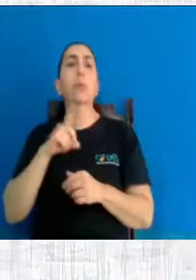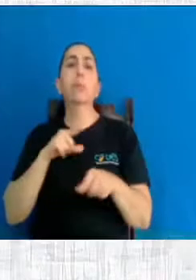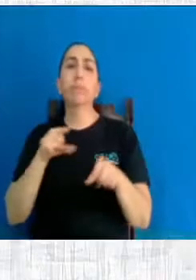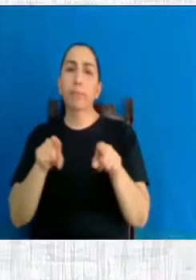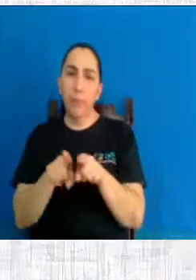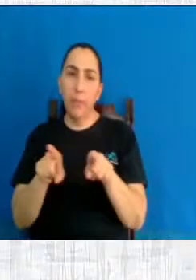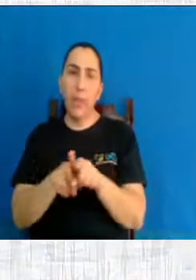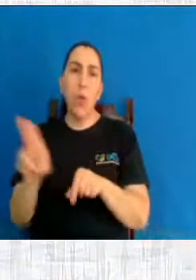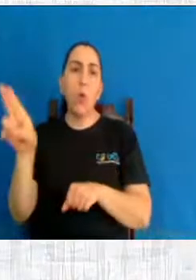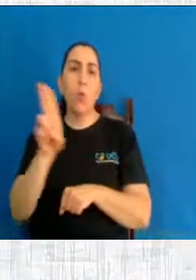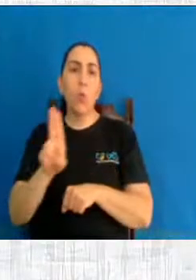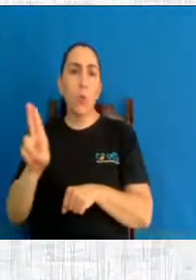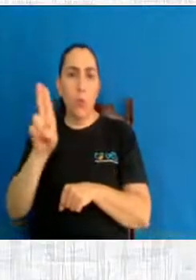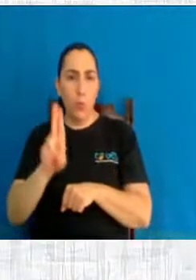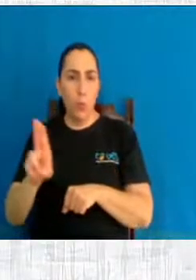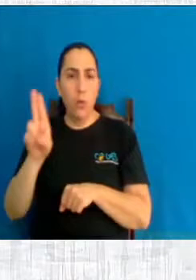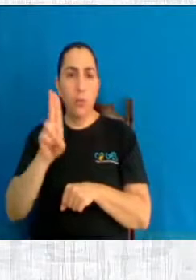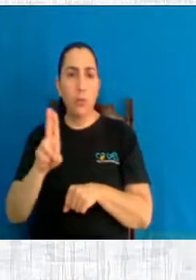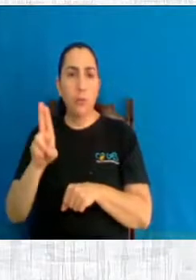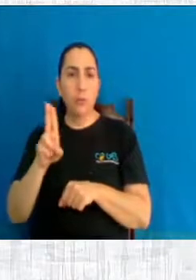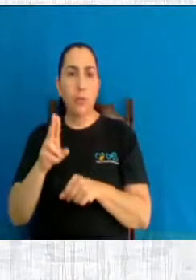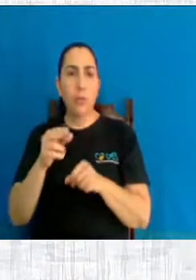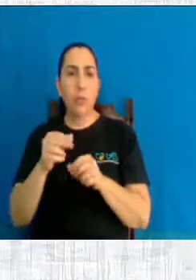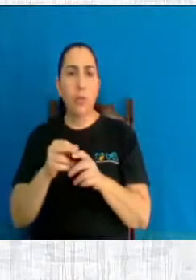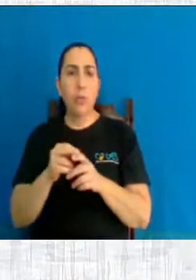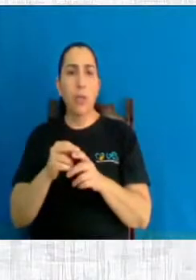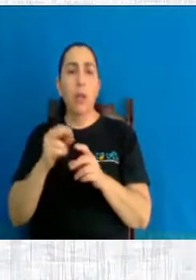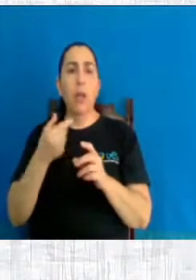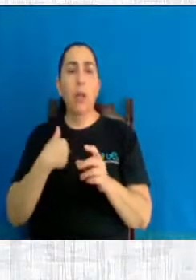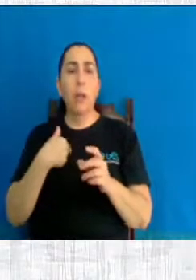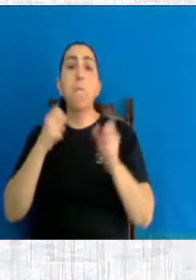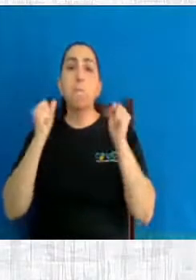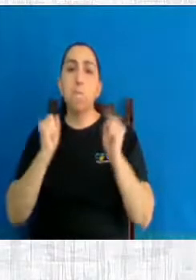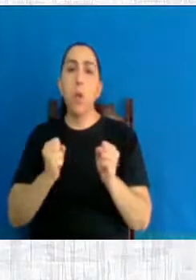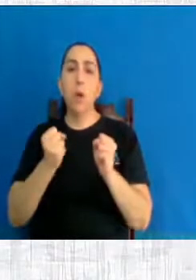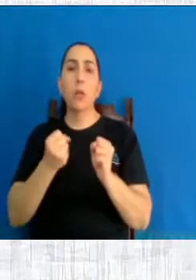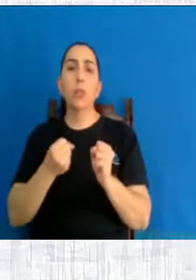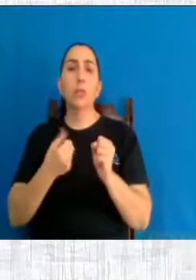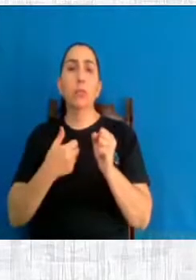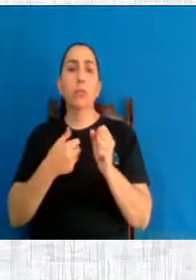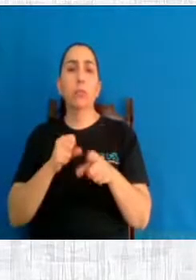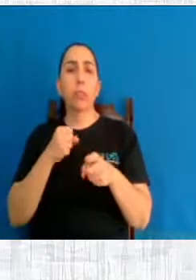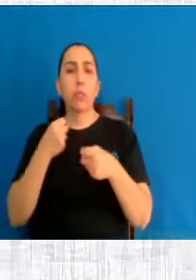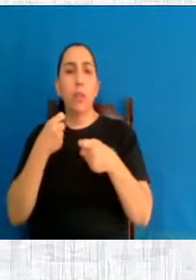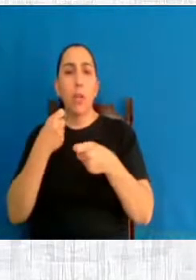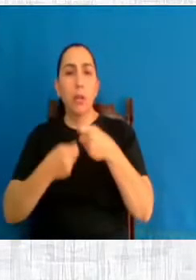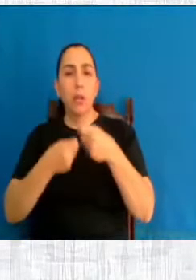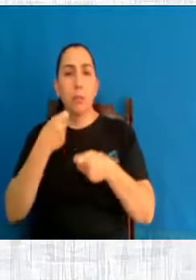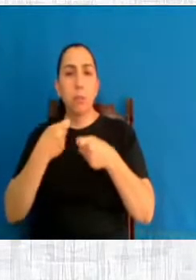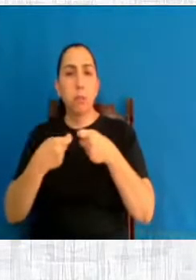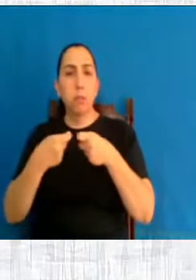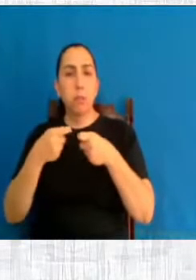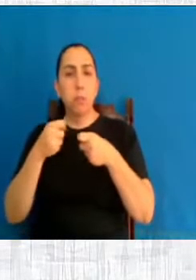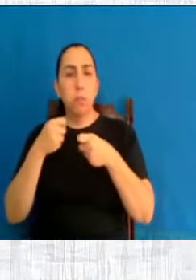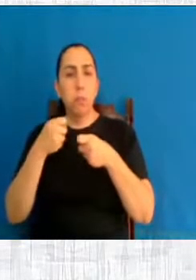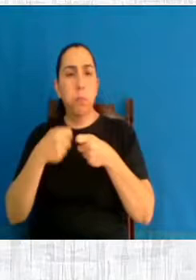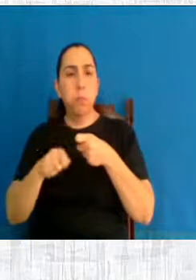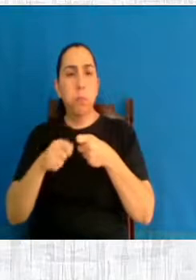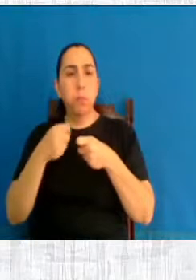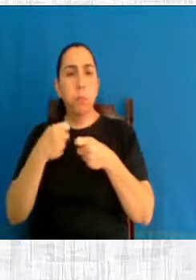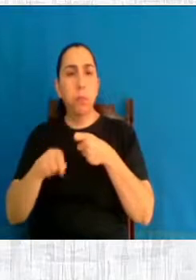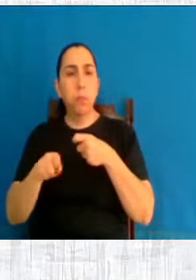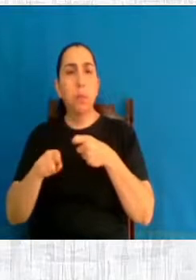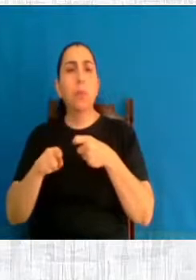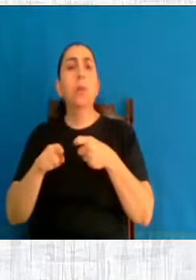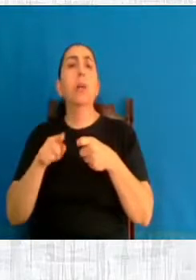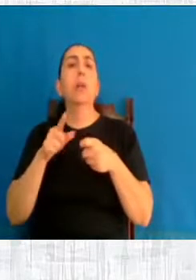circunstância, ser até a 12ª semana de gestação. Em casos de estupro, eles são permitidos até a 14ª semana.